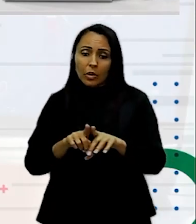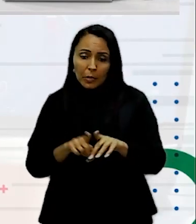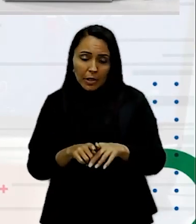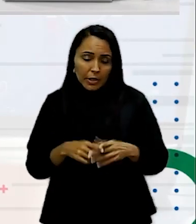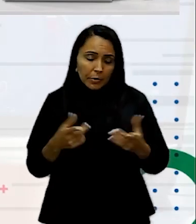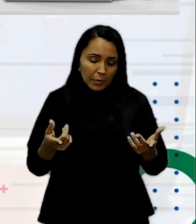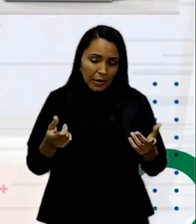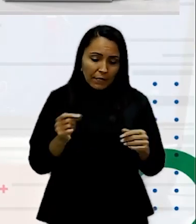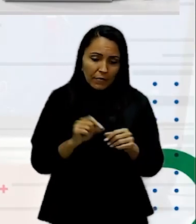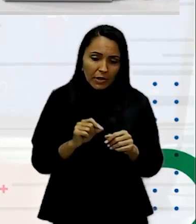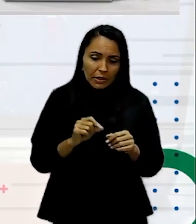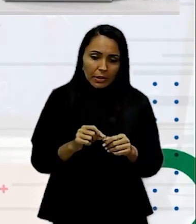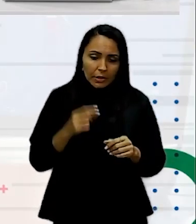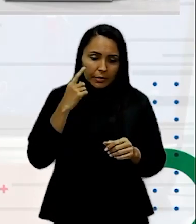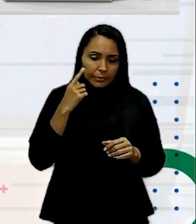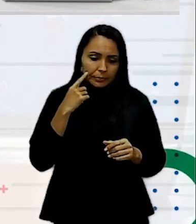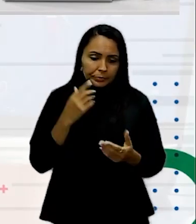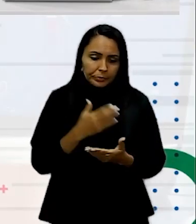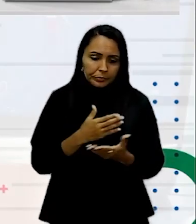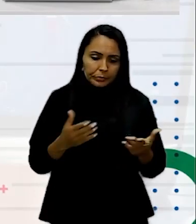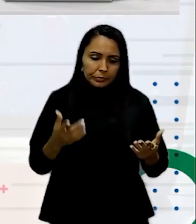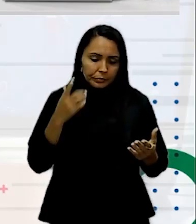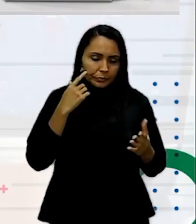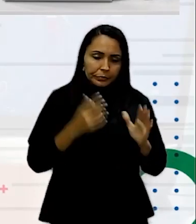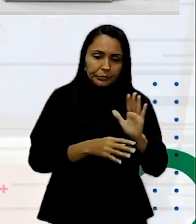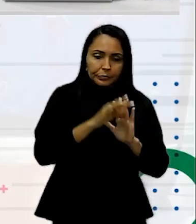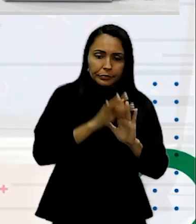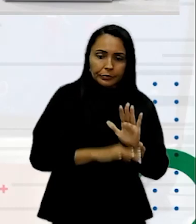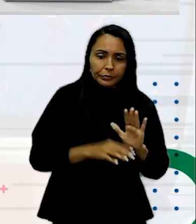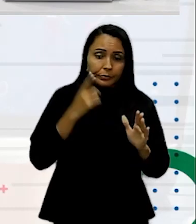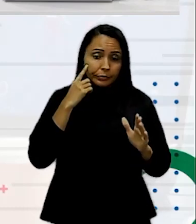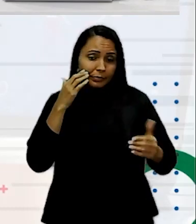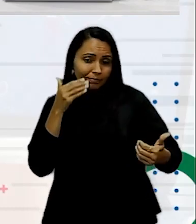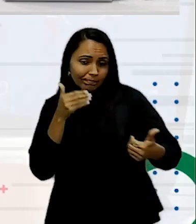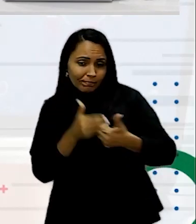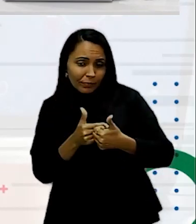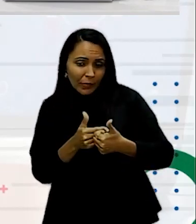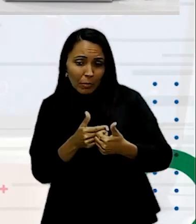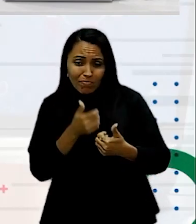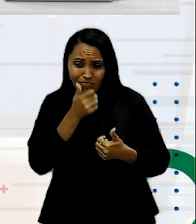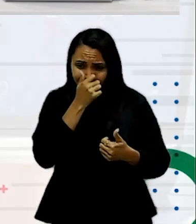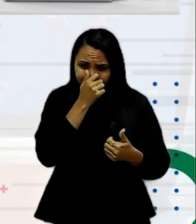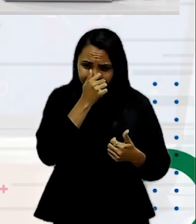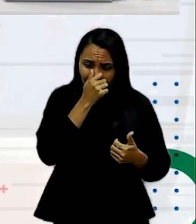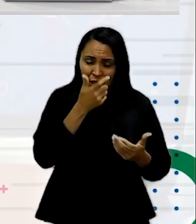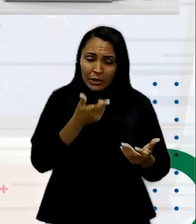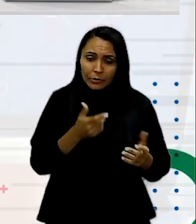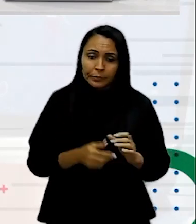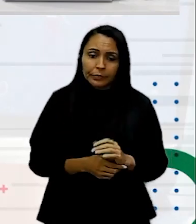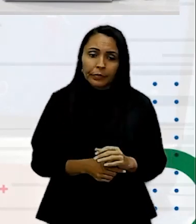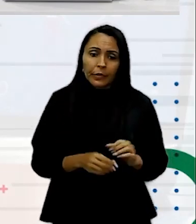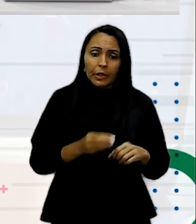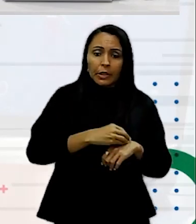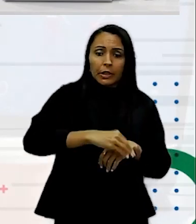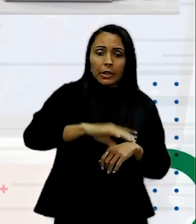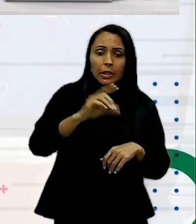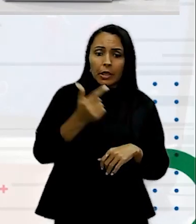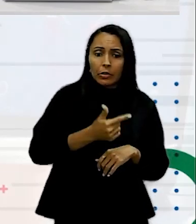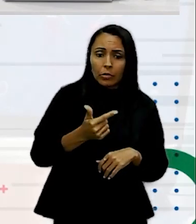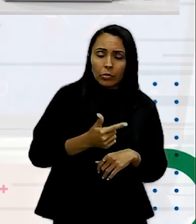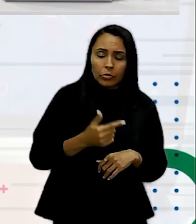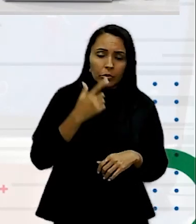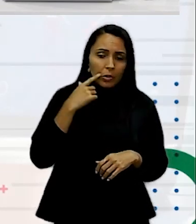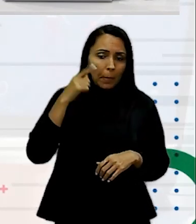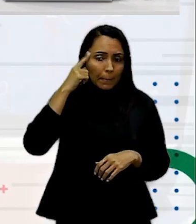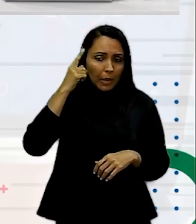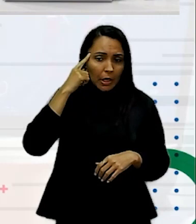Fazer Ter essa folga E o meu texto Não ficar muito Imprensado Não ficar muito apertado Dica 2 Pense nos